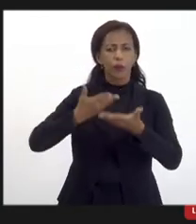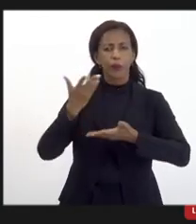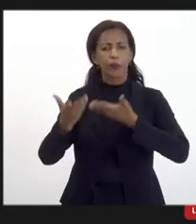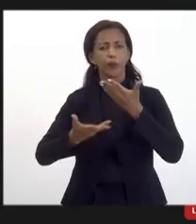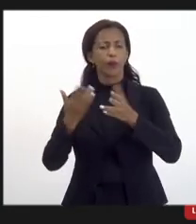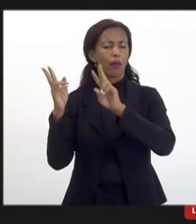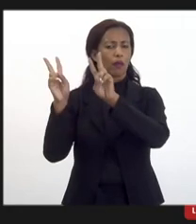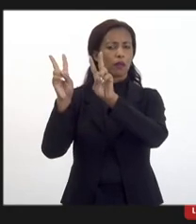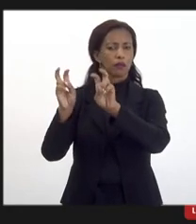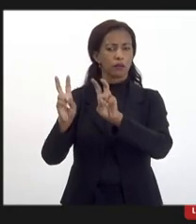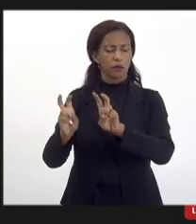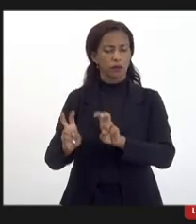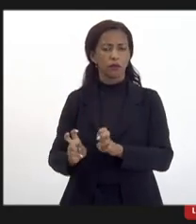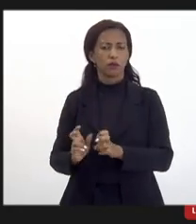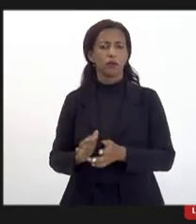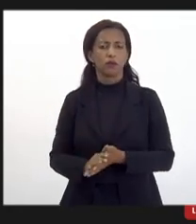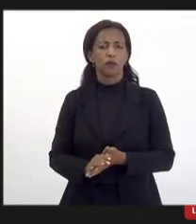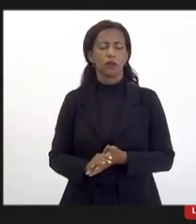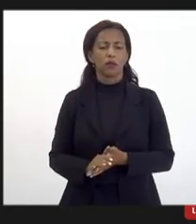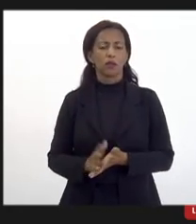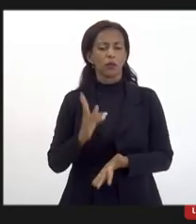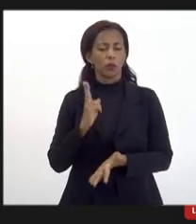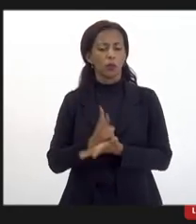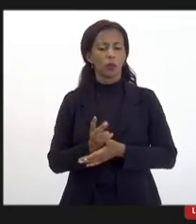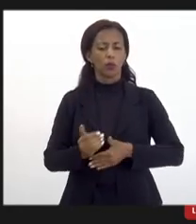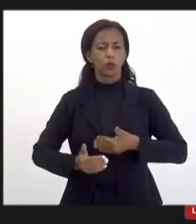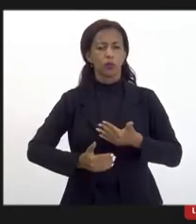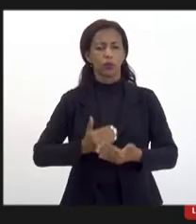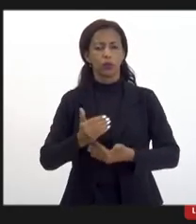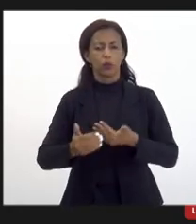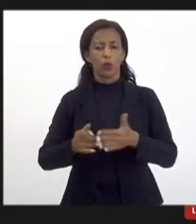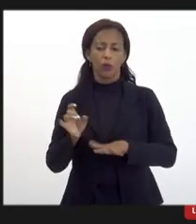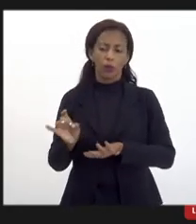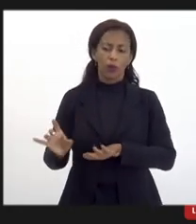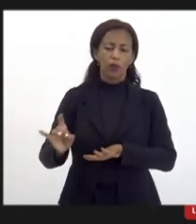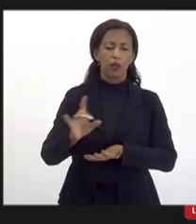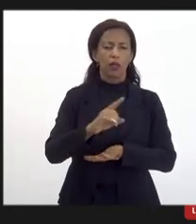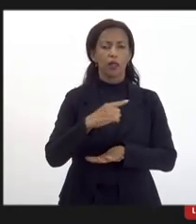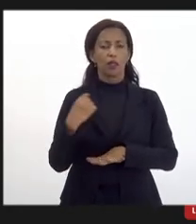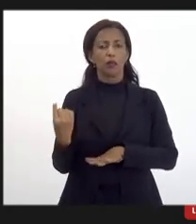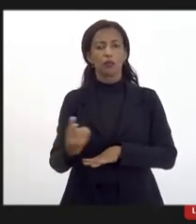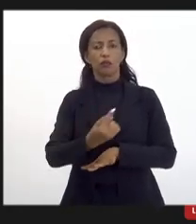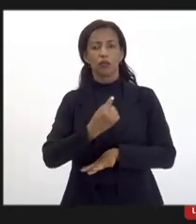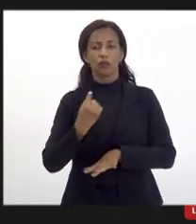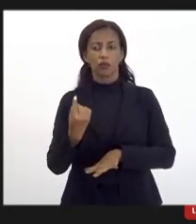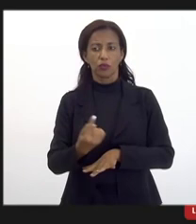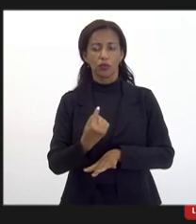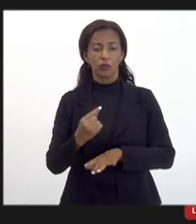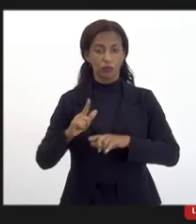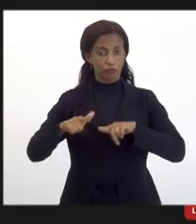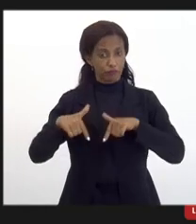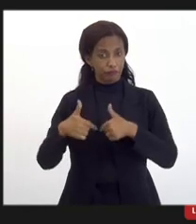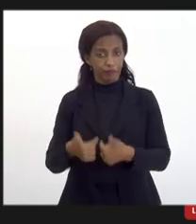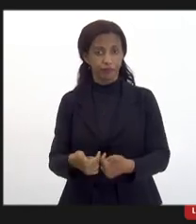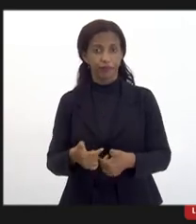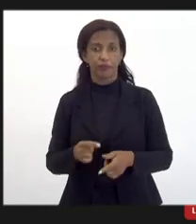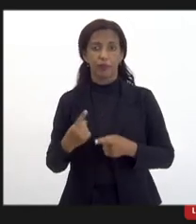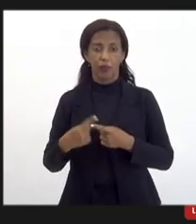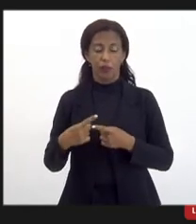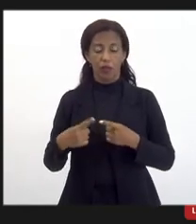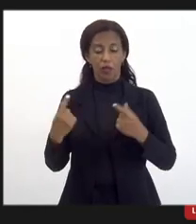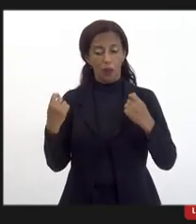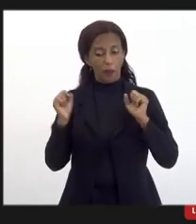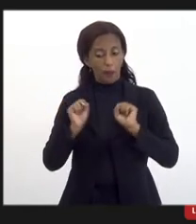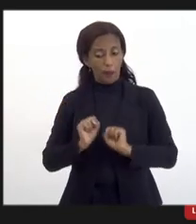temas e o andamento daquilo que cada um de nós ficou é de executar para que a gente